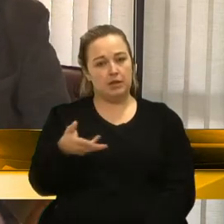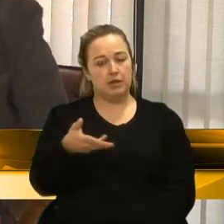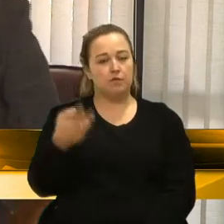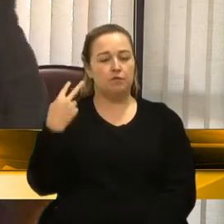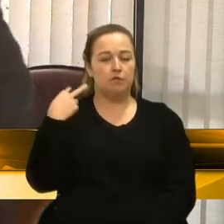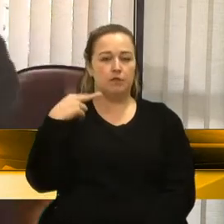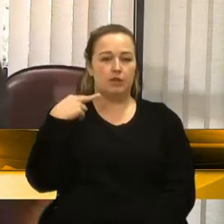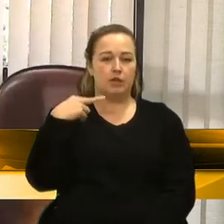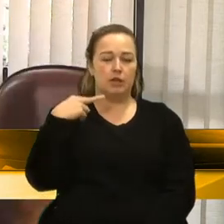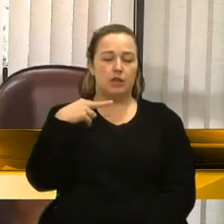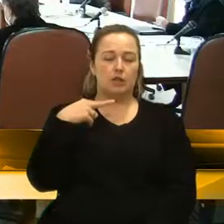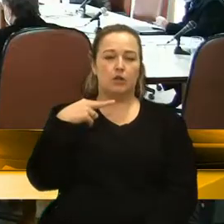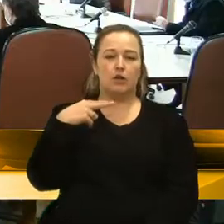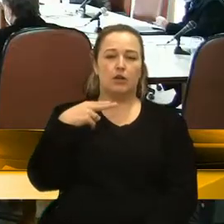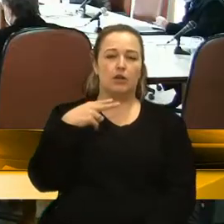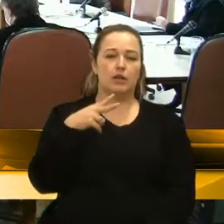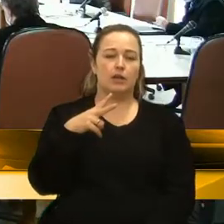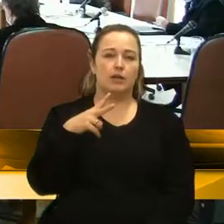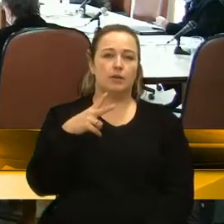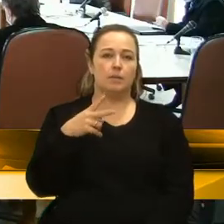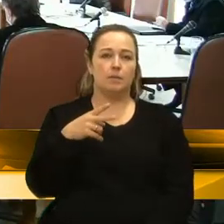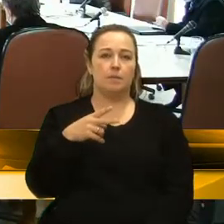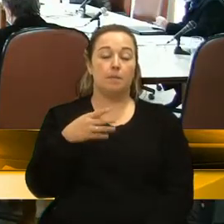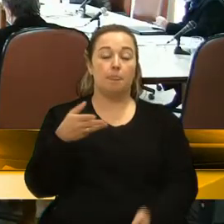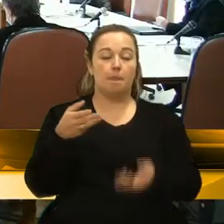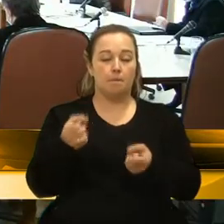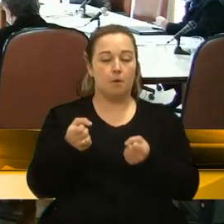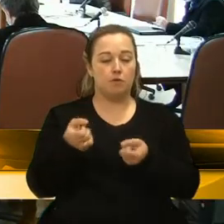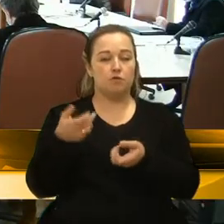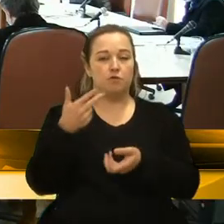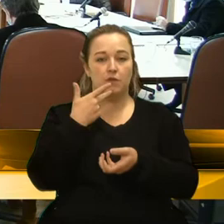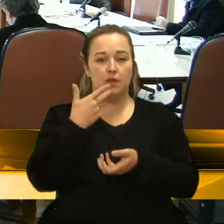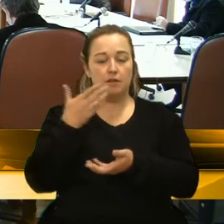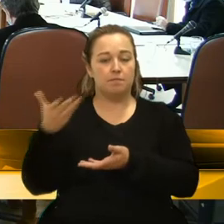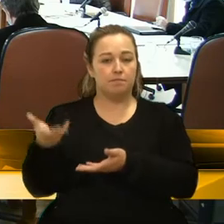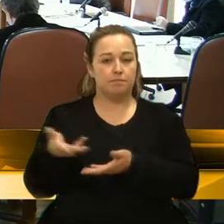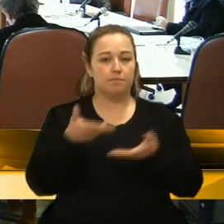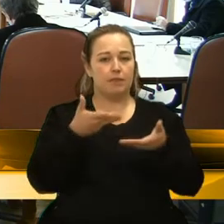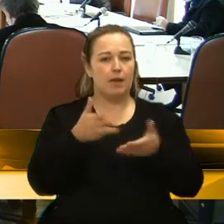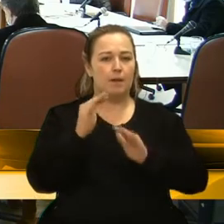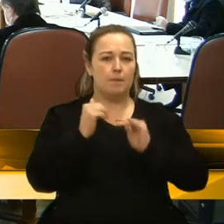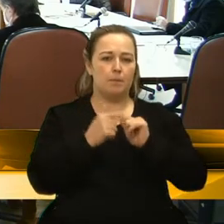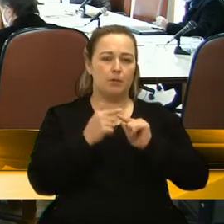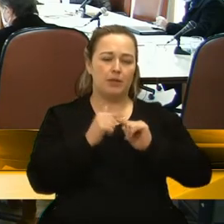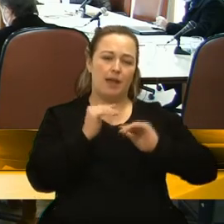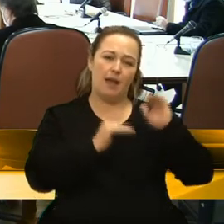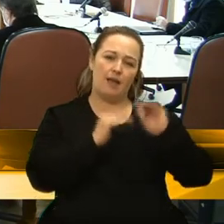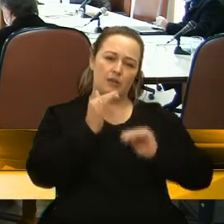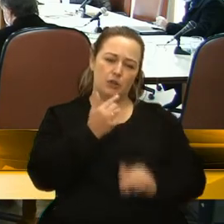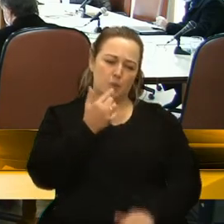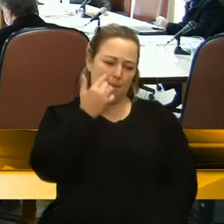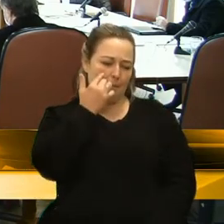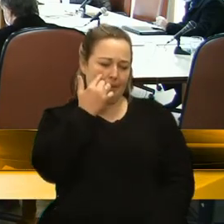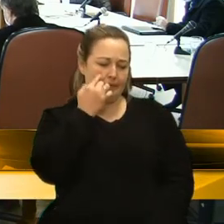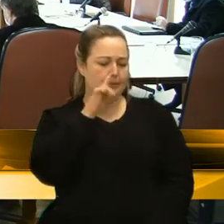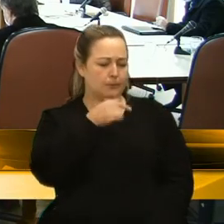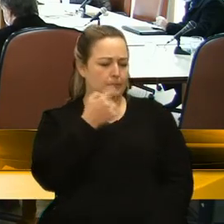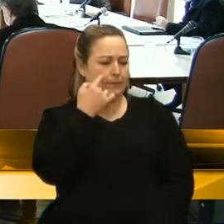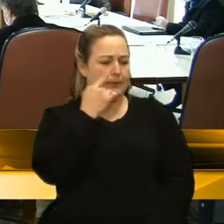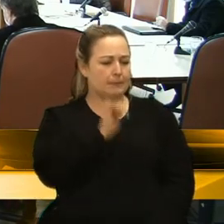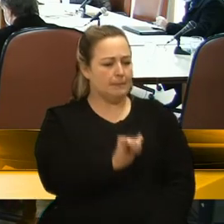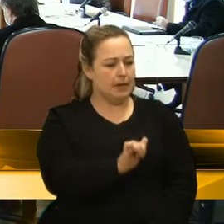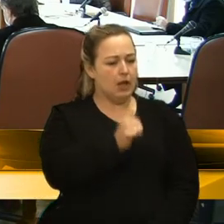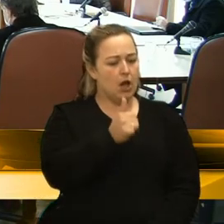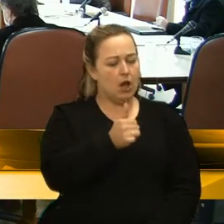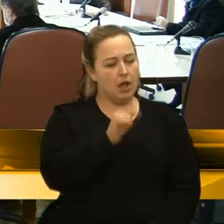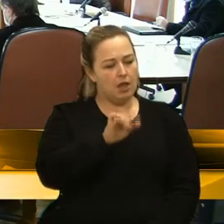negou-se e parabenizar toda a mesa por ter retirado, porque, às vezes, gente não custa... Todos nós, nesse momento, podemos achar que